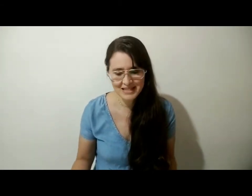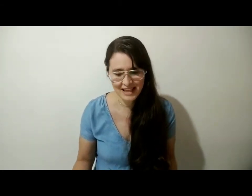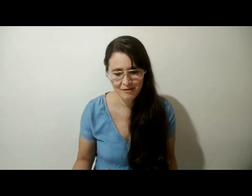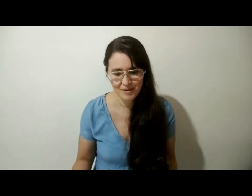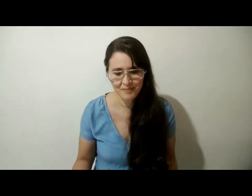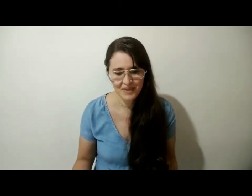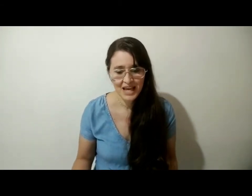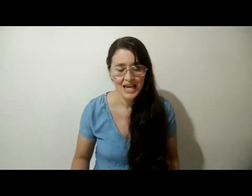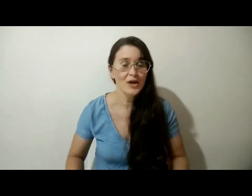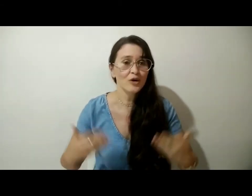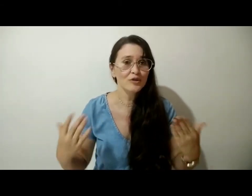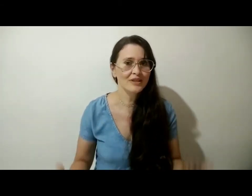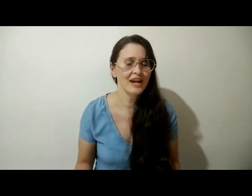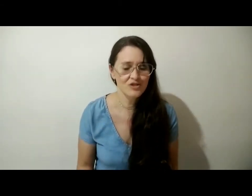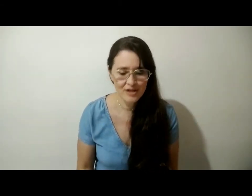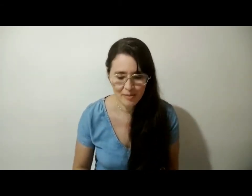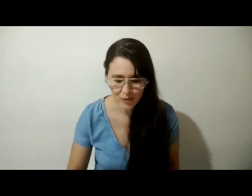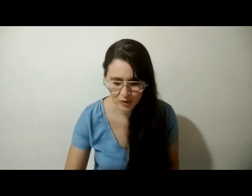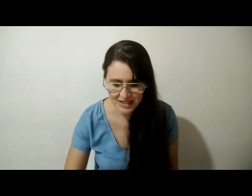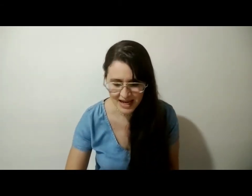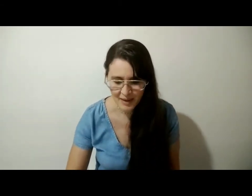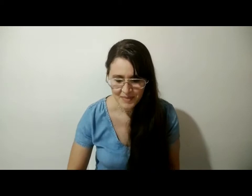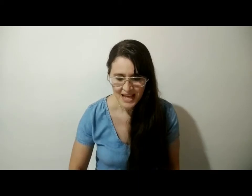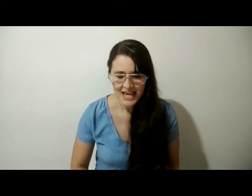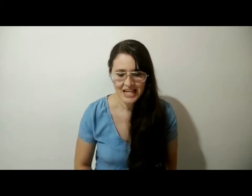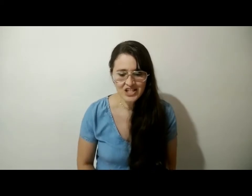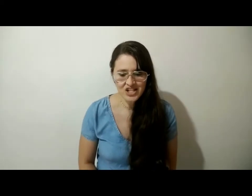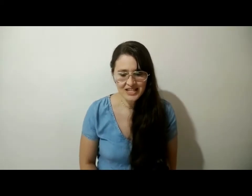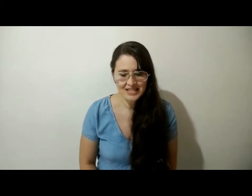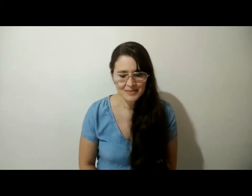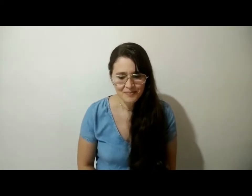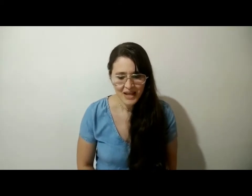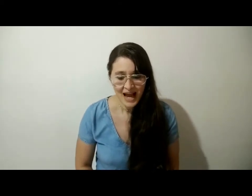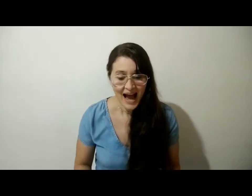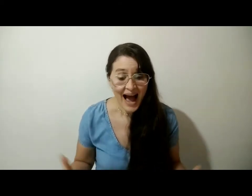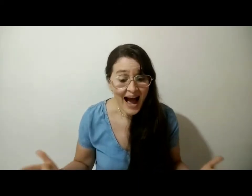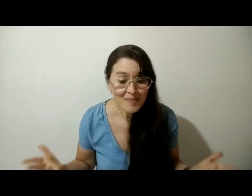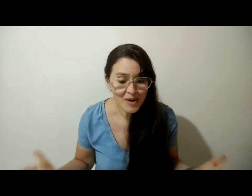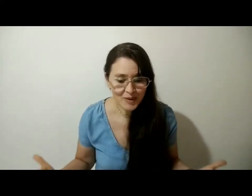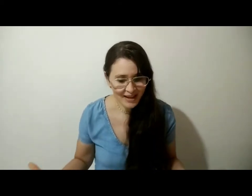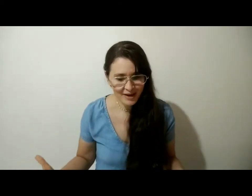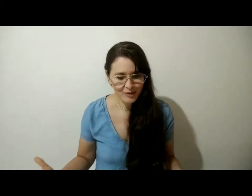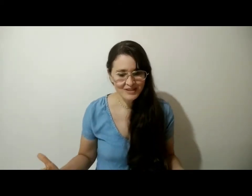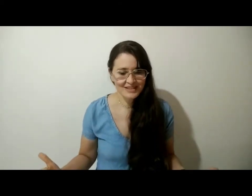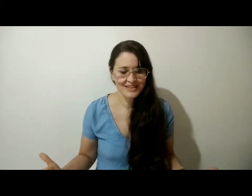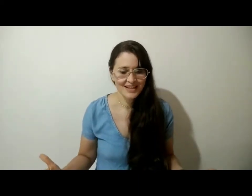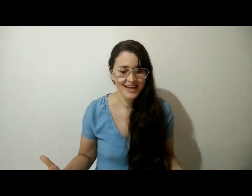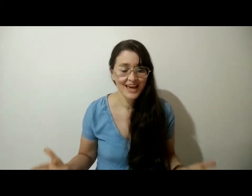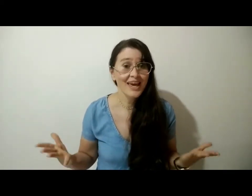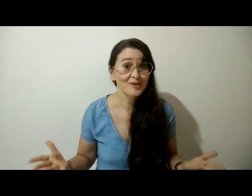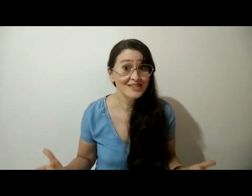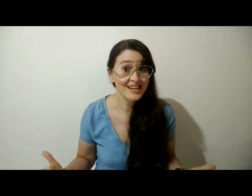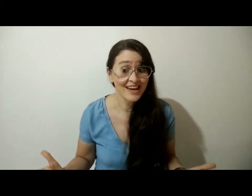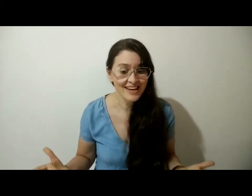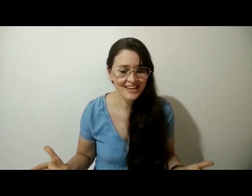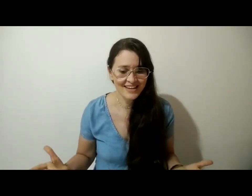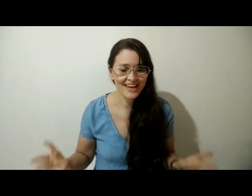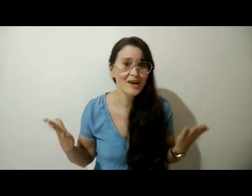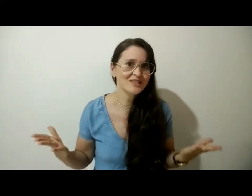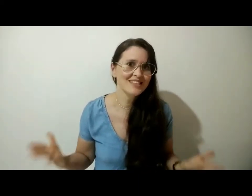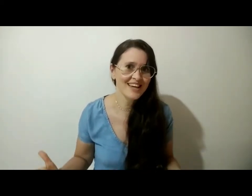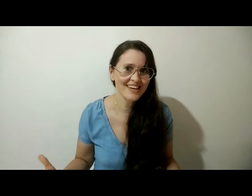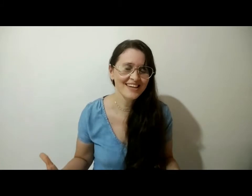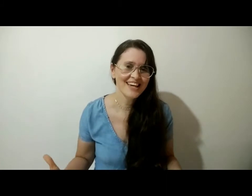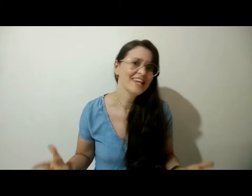de forma mais leve. Em outro trecho da música, ele diz, ah, meu Deus, eu sei,